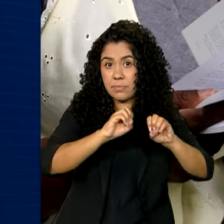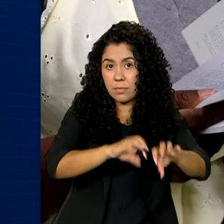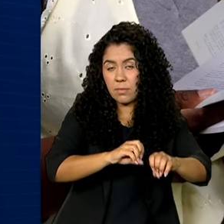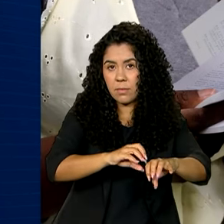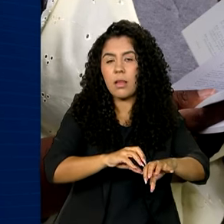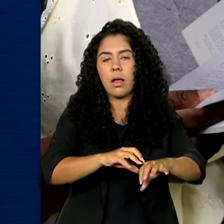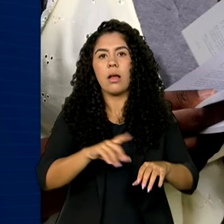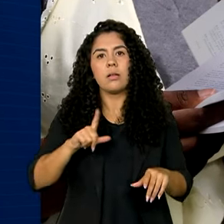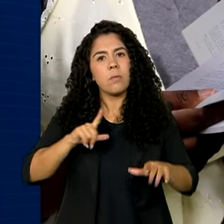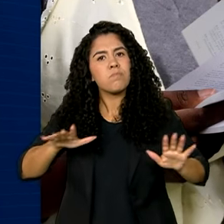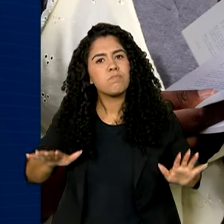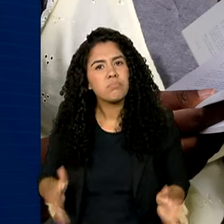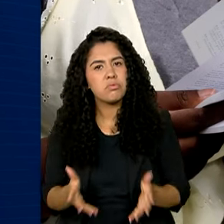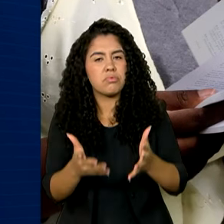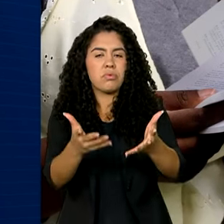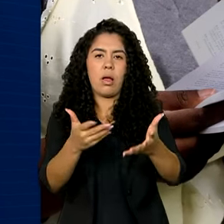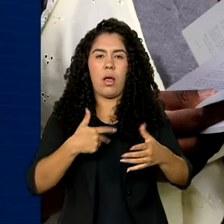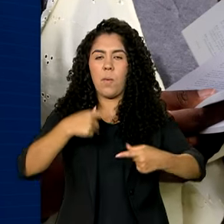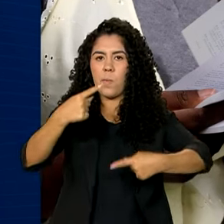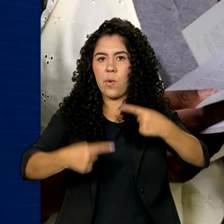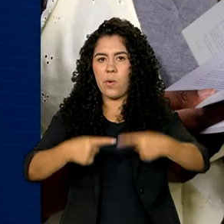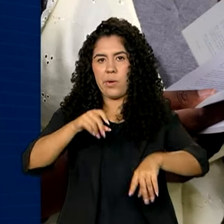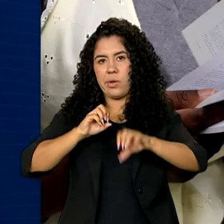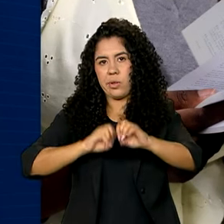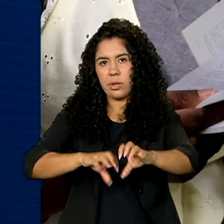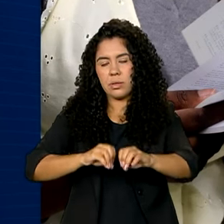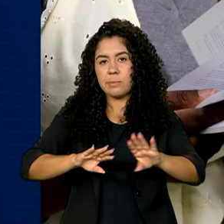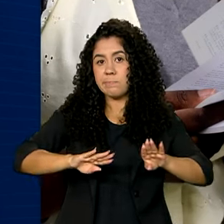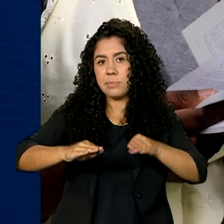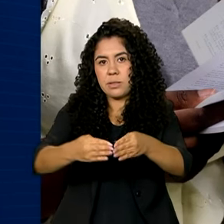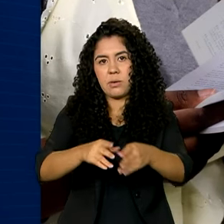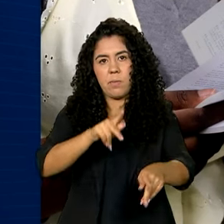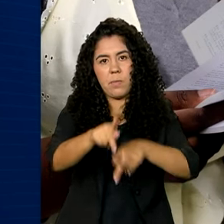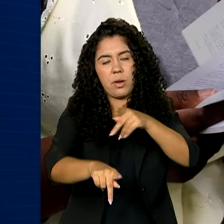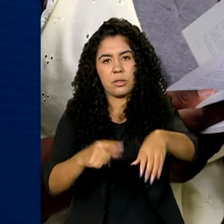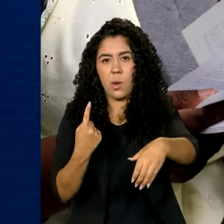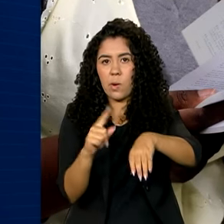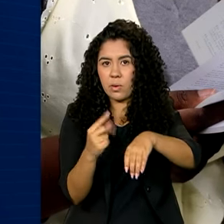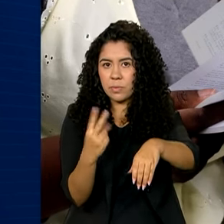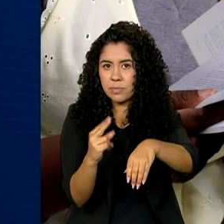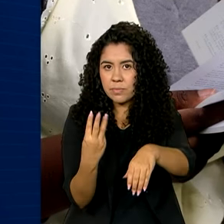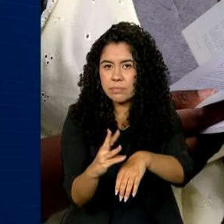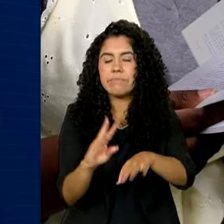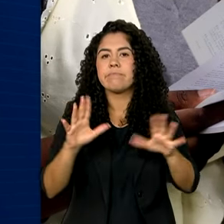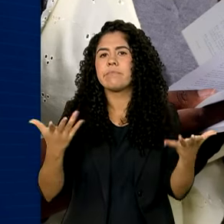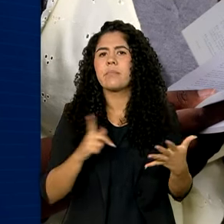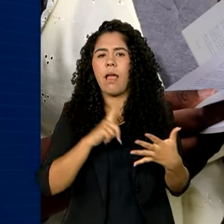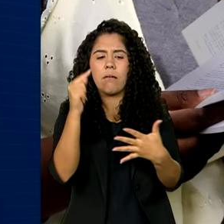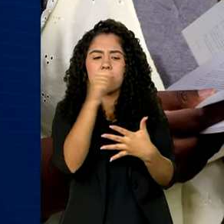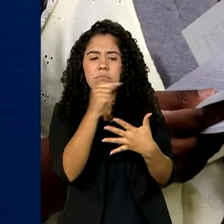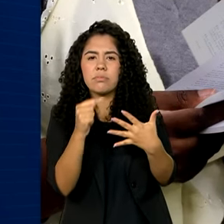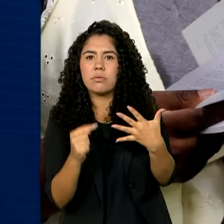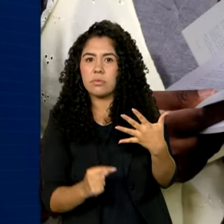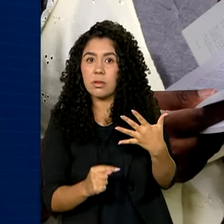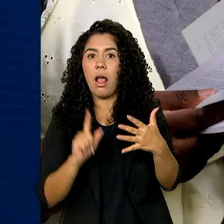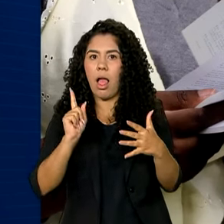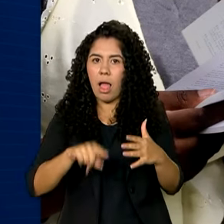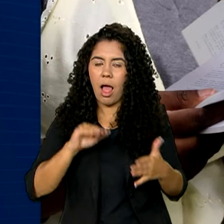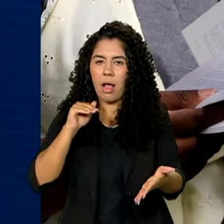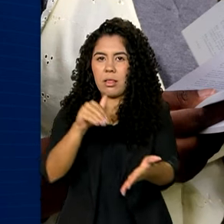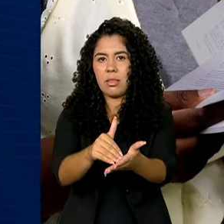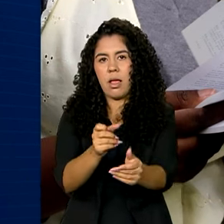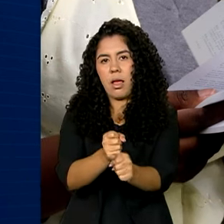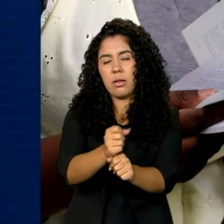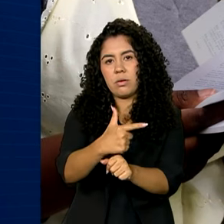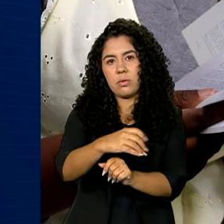de promover a política educacional para a população quilombola. São previstos até 2027,